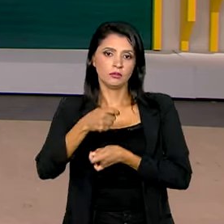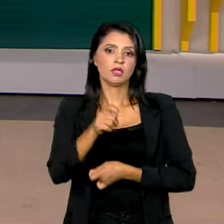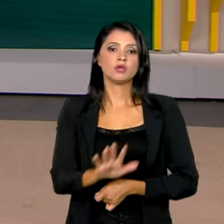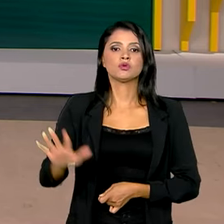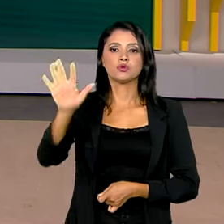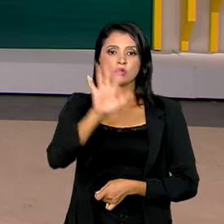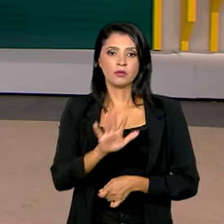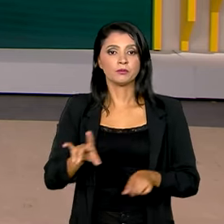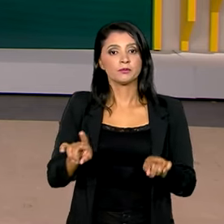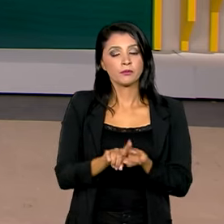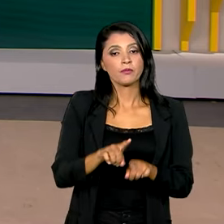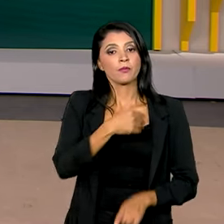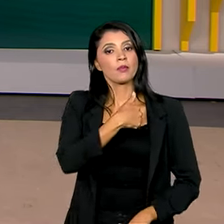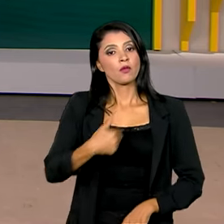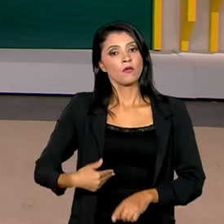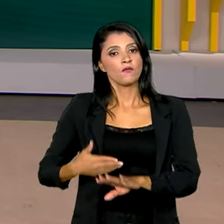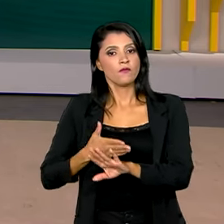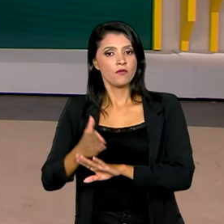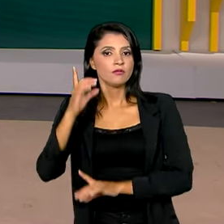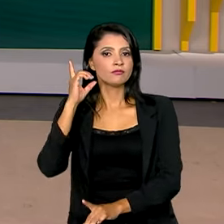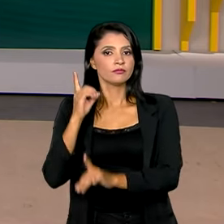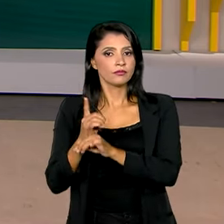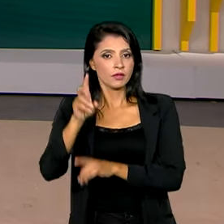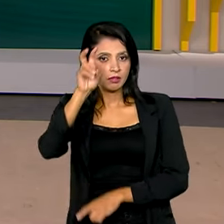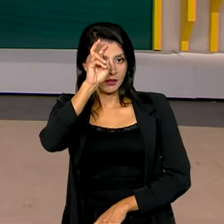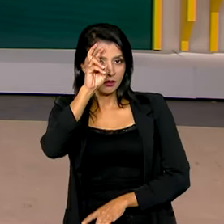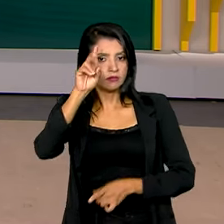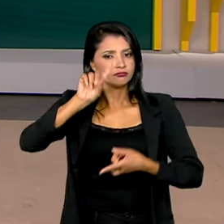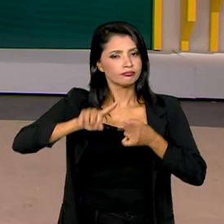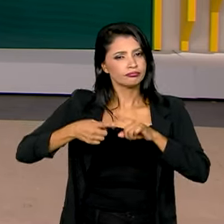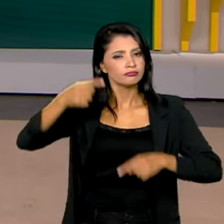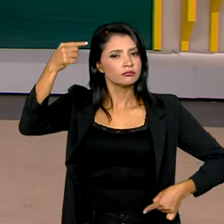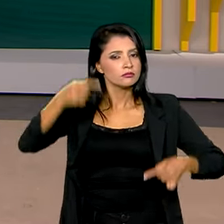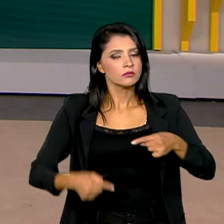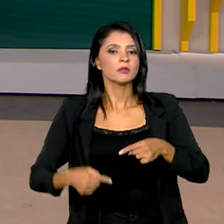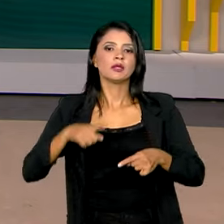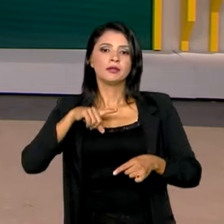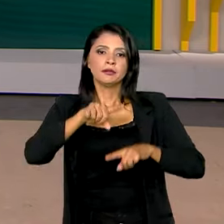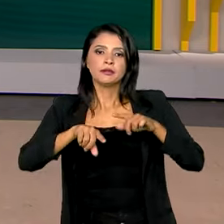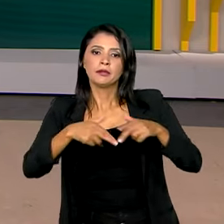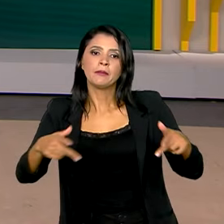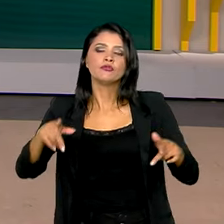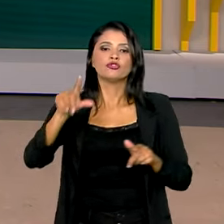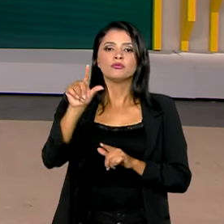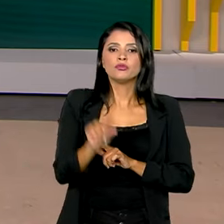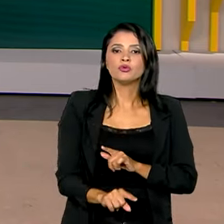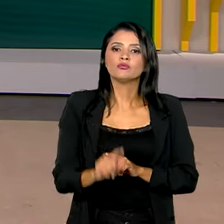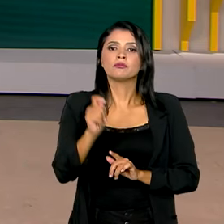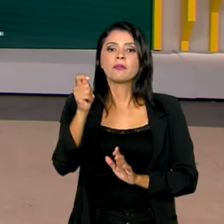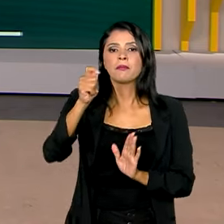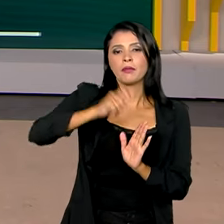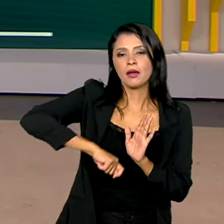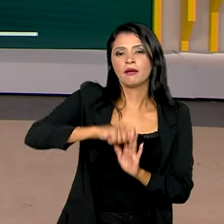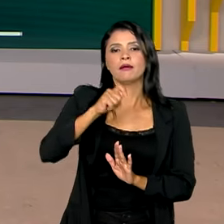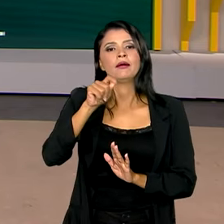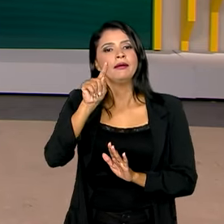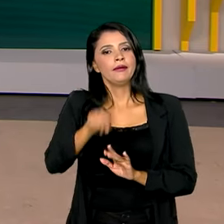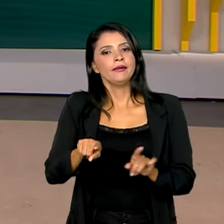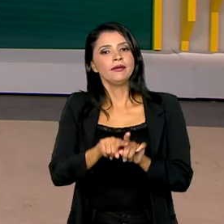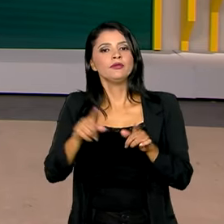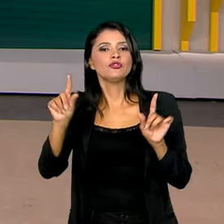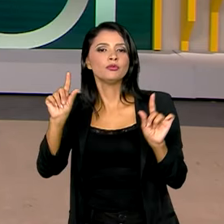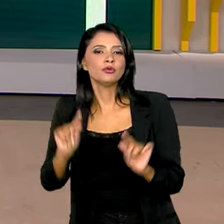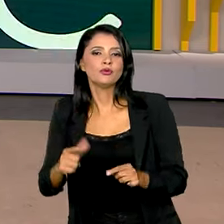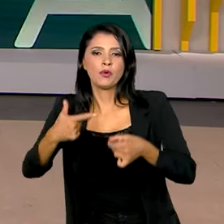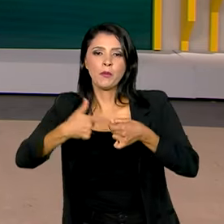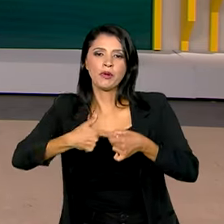O governo se reúne na próxima quinta-feira para discutir ferramentas de isenção de impostos e redução de preços do querosene de